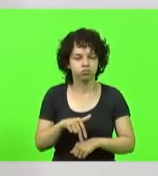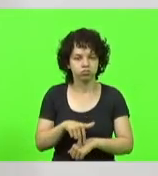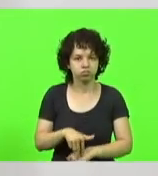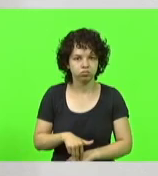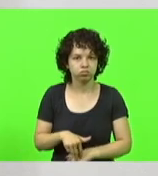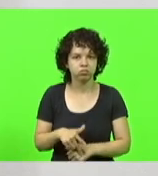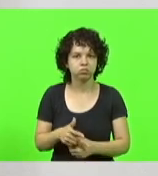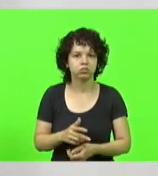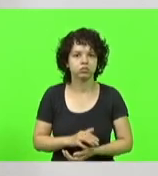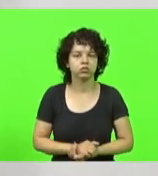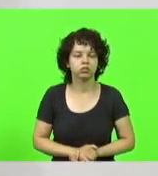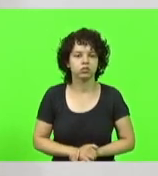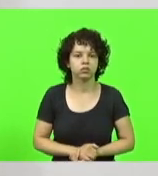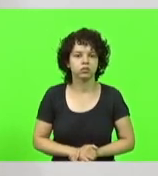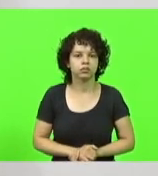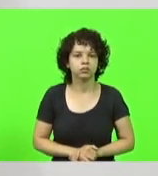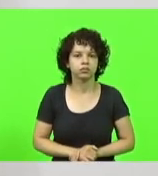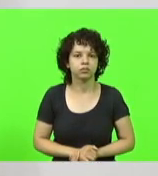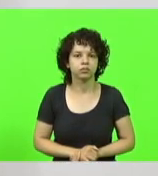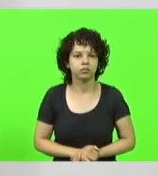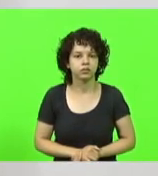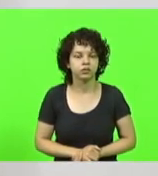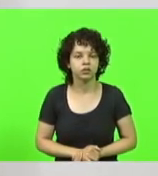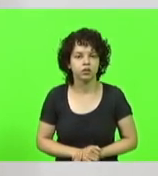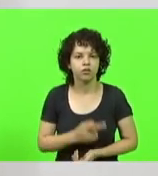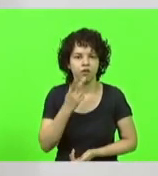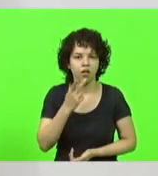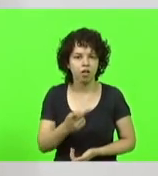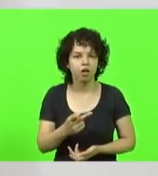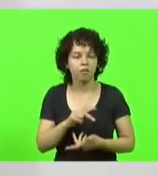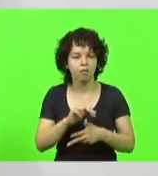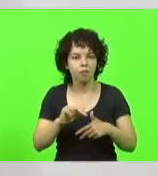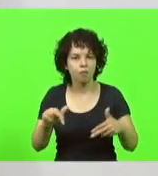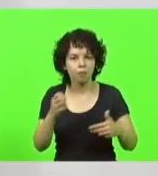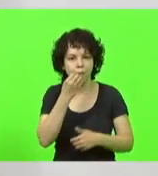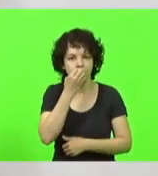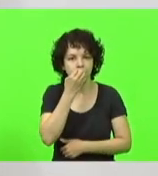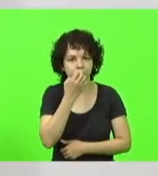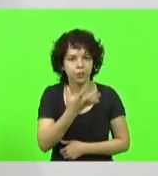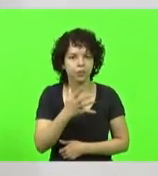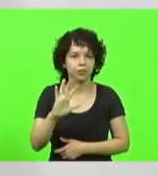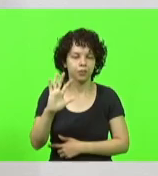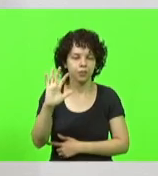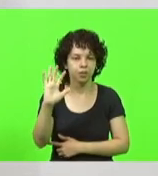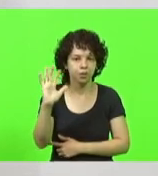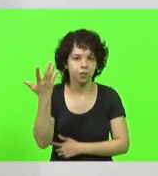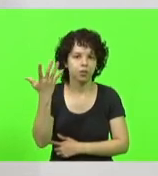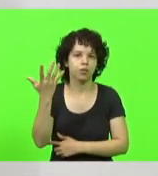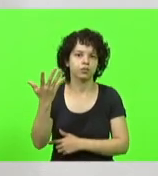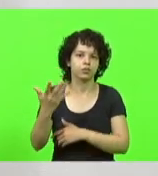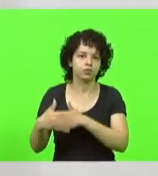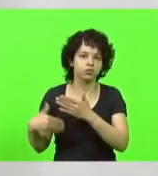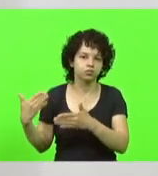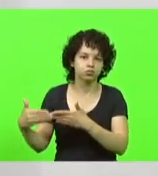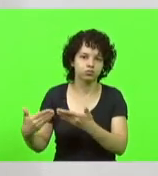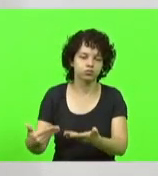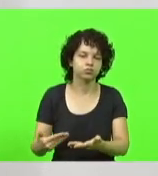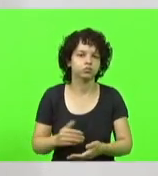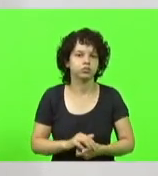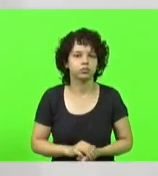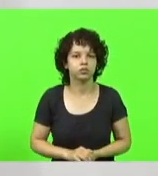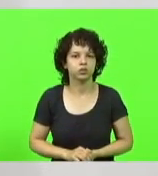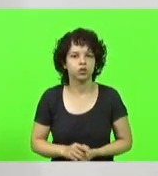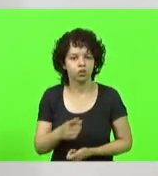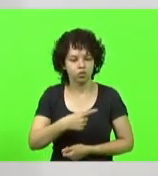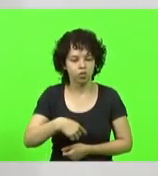pouco das coisas boas que vêm acontecendo nos últimos dias. Estamos aqui